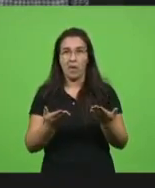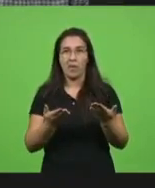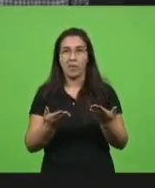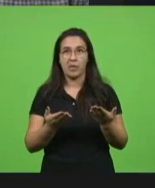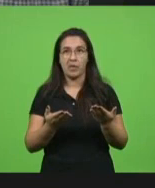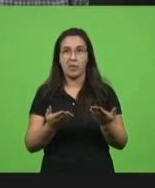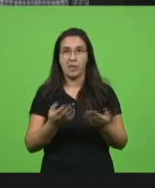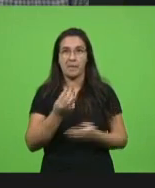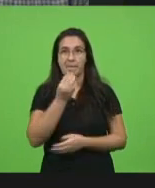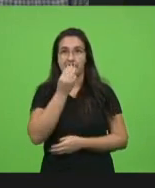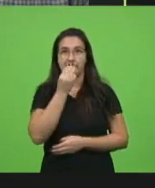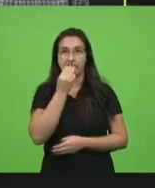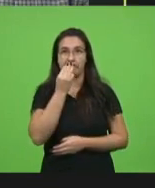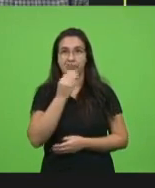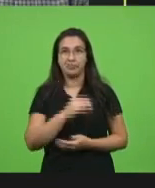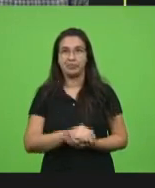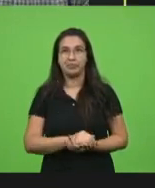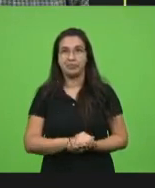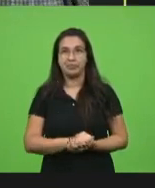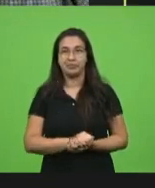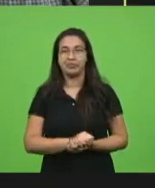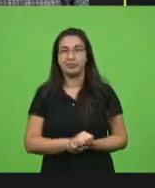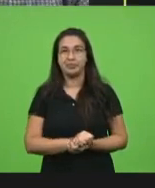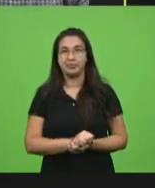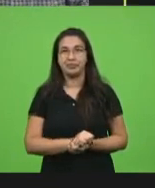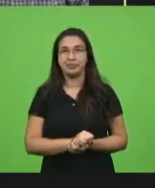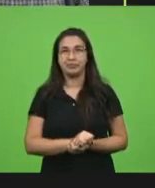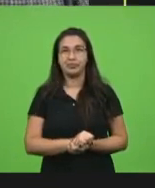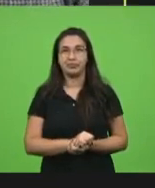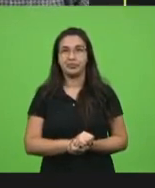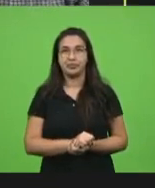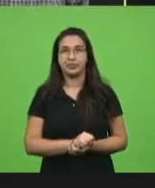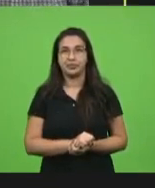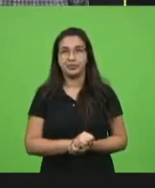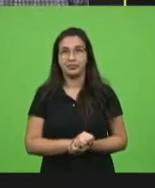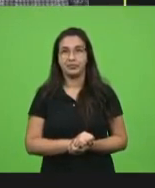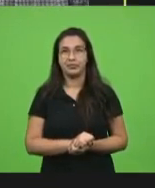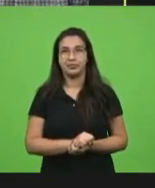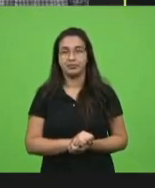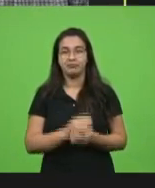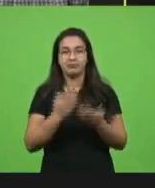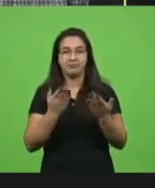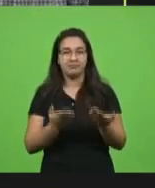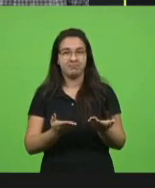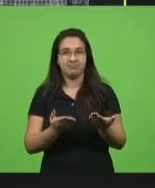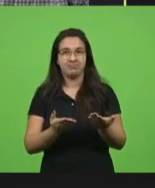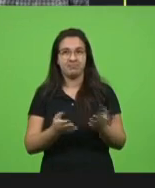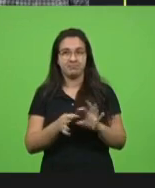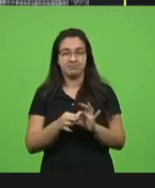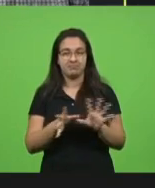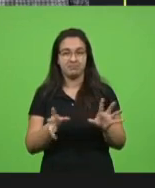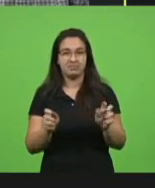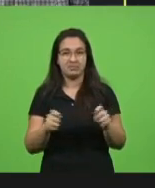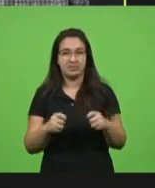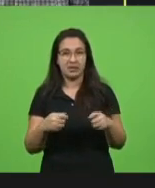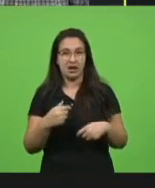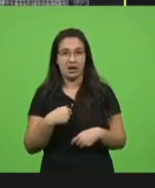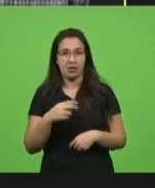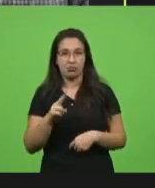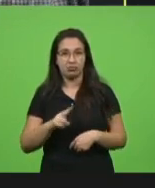minutos ainda. Tem, tem cinco minutos. Tem. Vossa Excelência, me permite, vou fazer uso de alguns então.